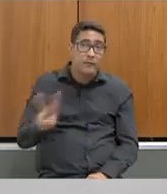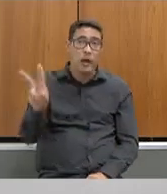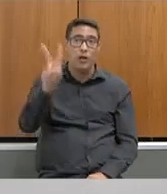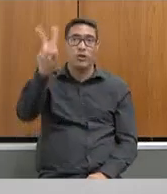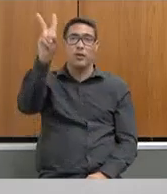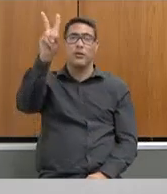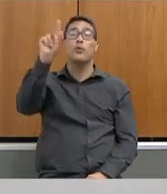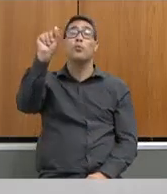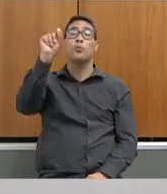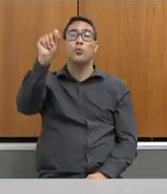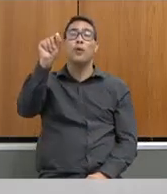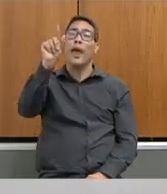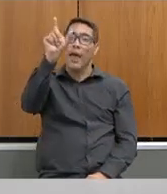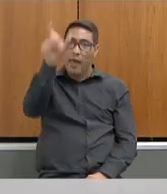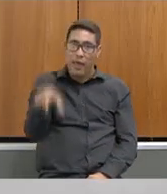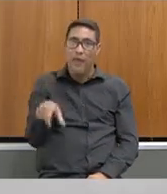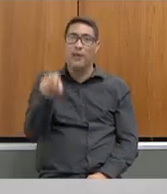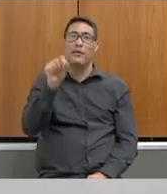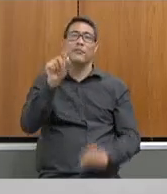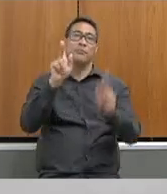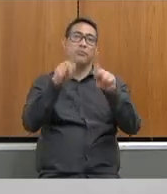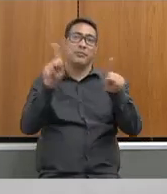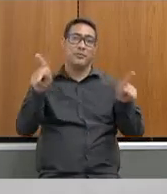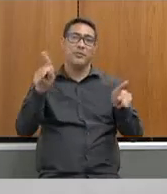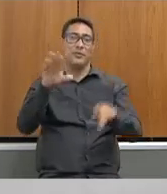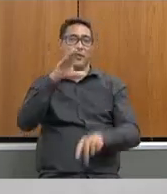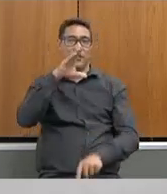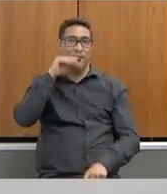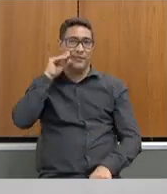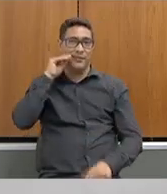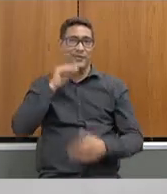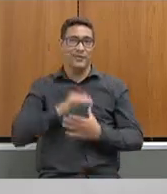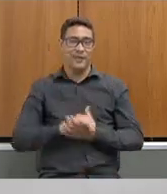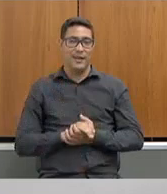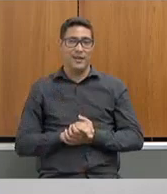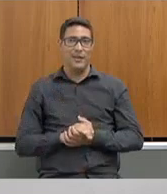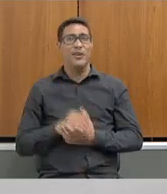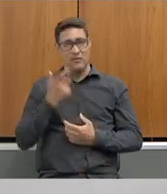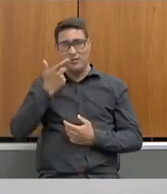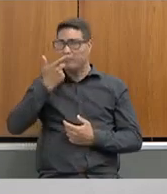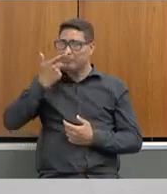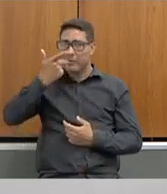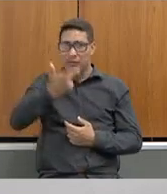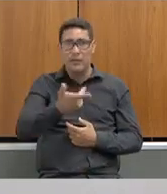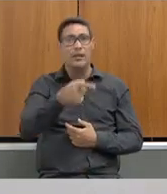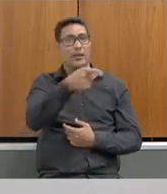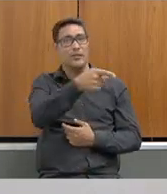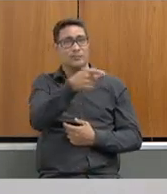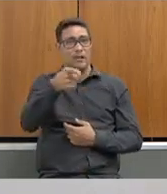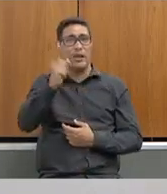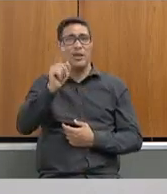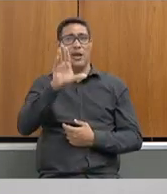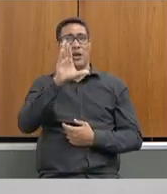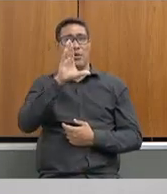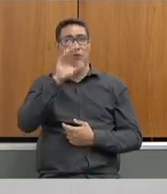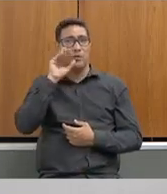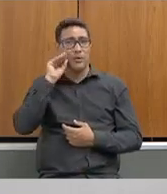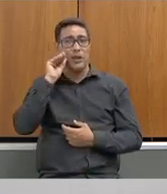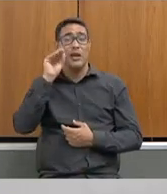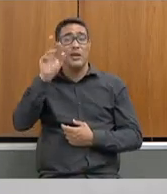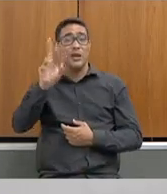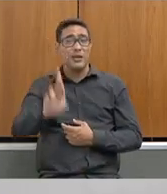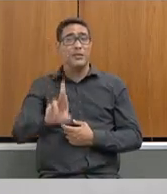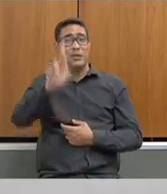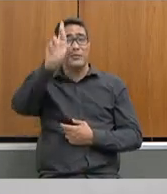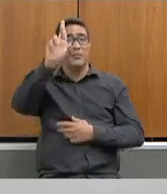É isso que é importante. E Vossa Excelência, citando essa questão do servidor, que a célula mater